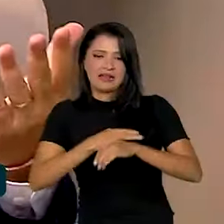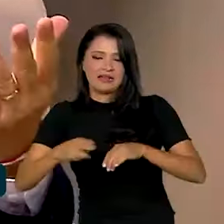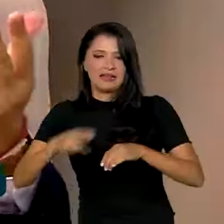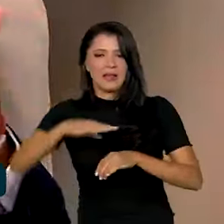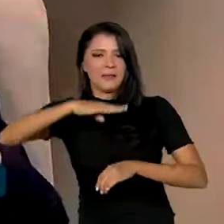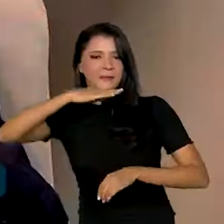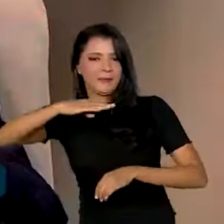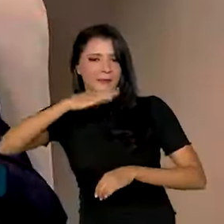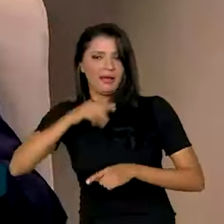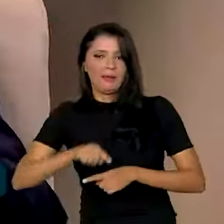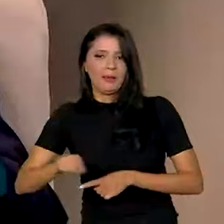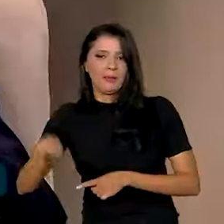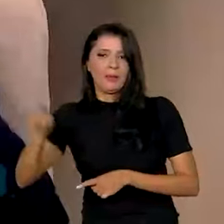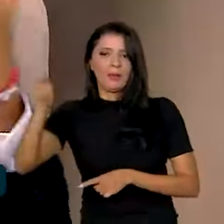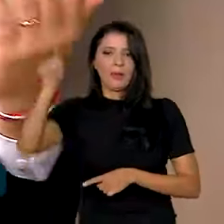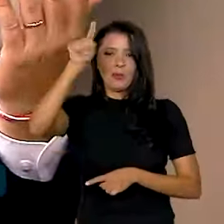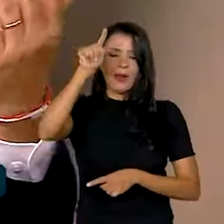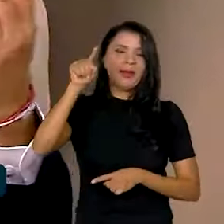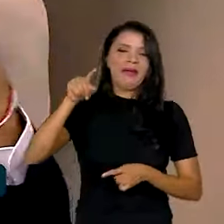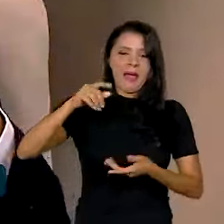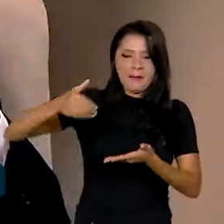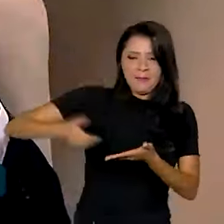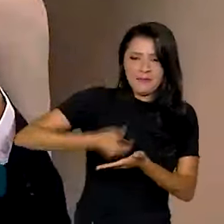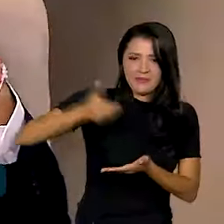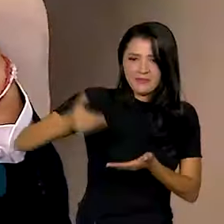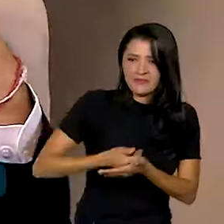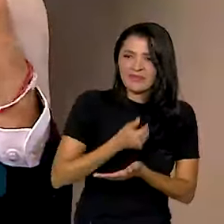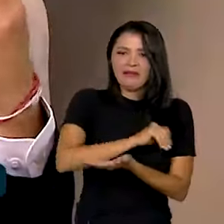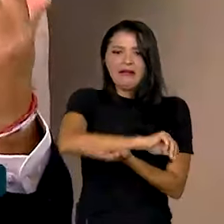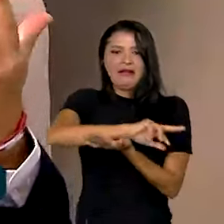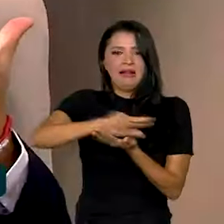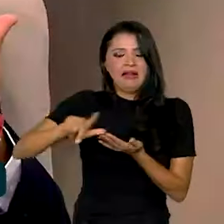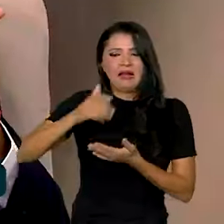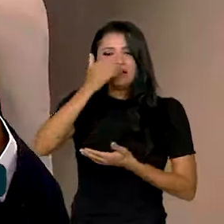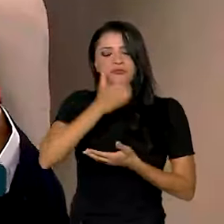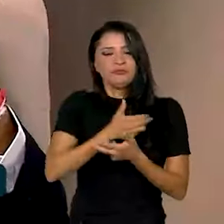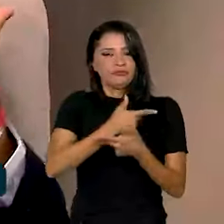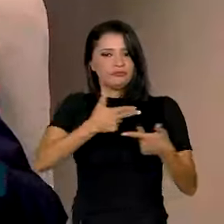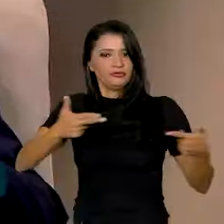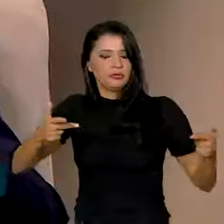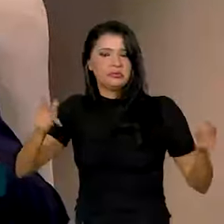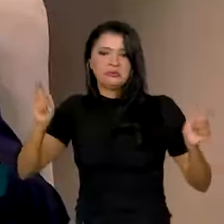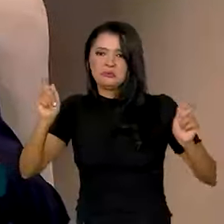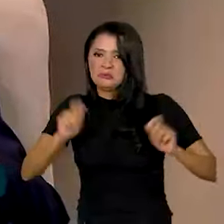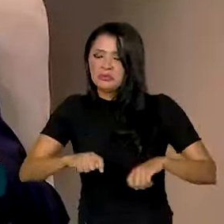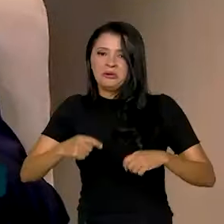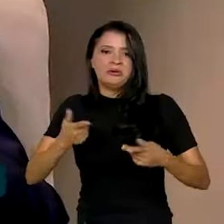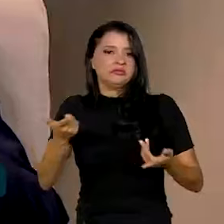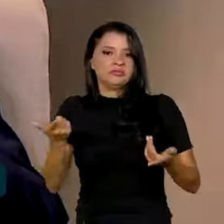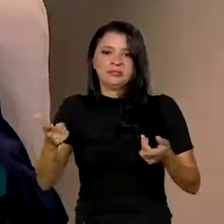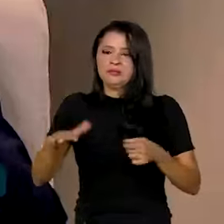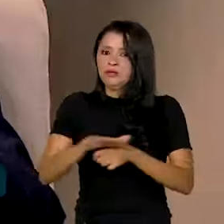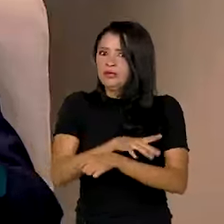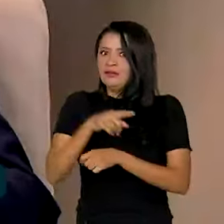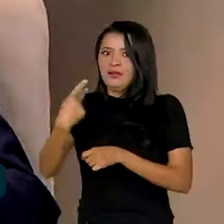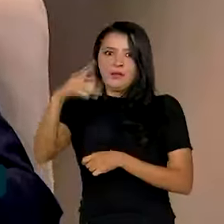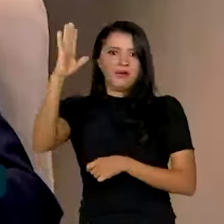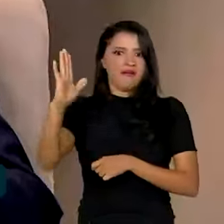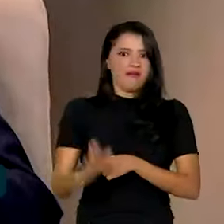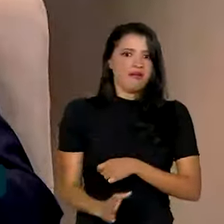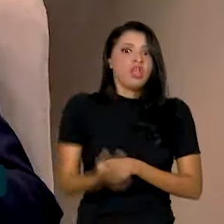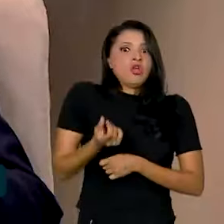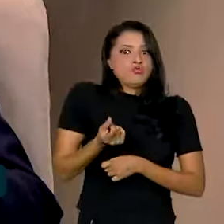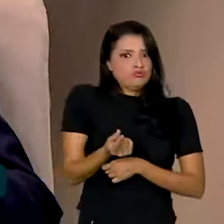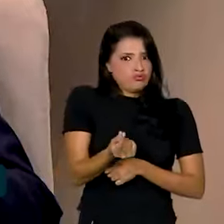em todo o país, abacate, enfim, frutas que possam abastecer o país e ter um valor